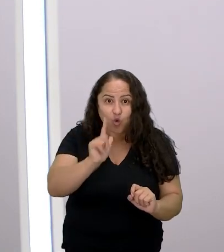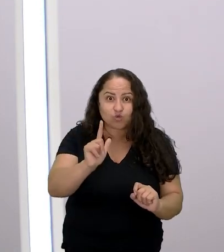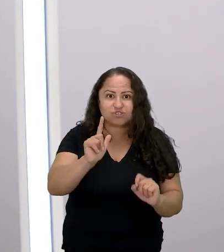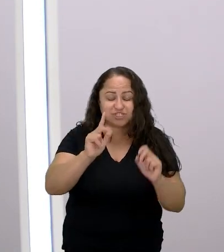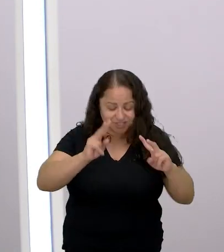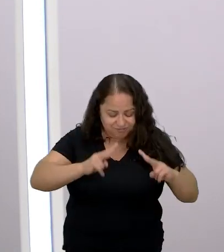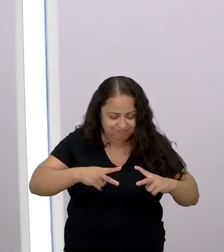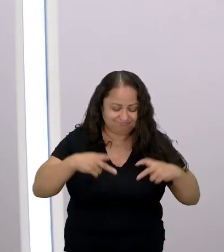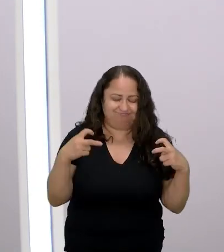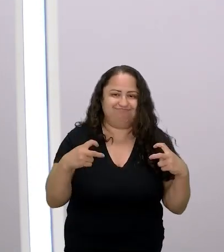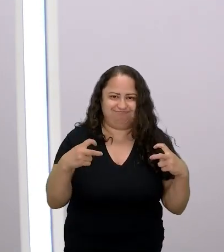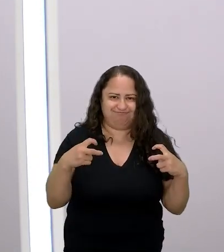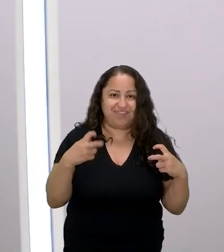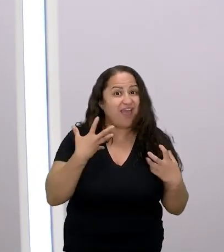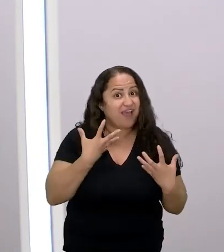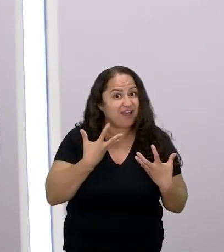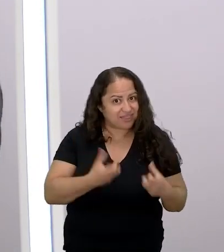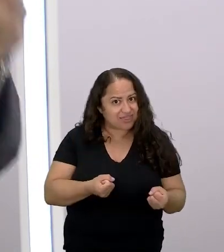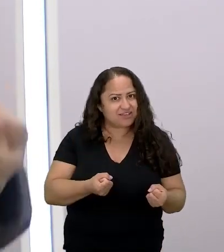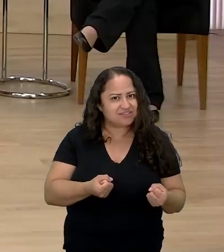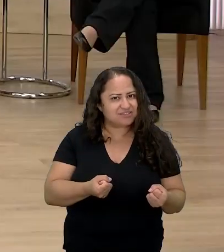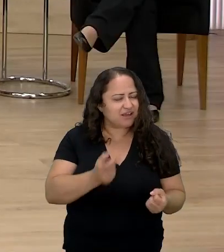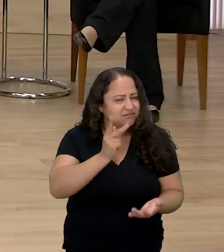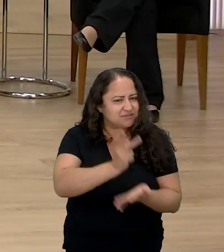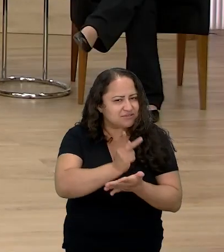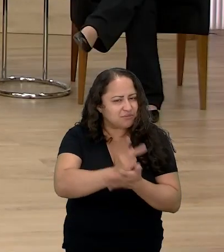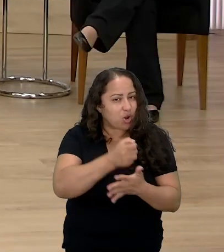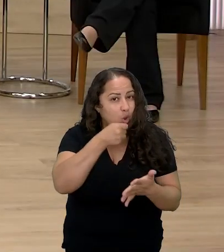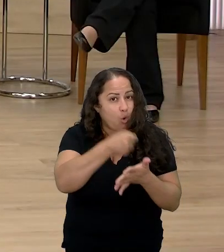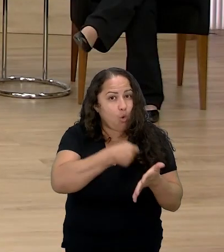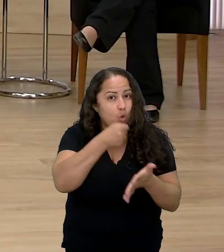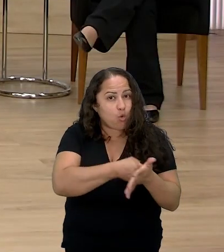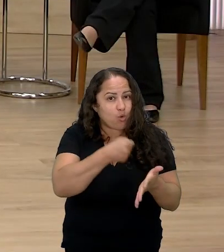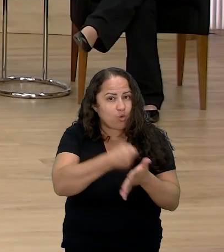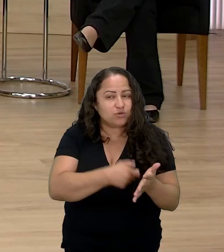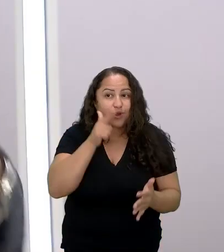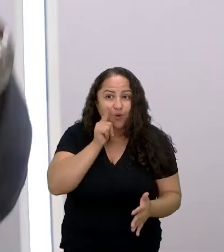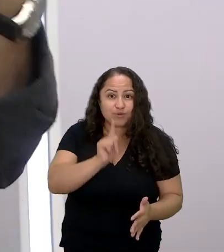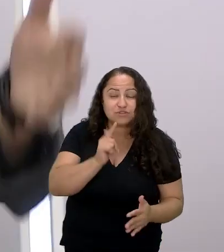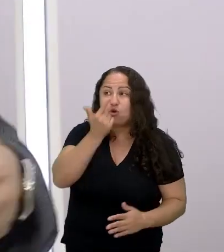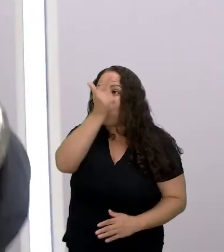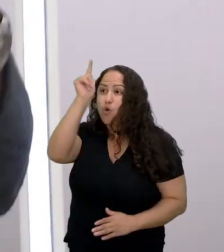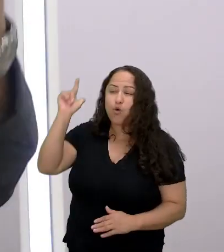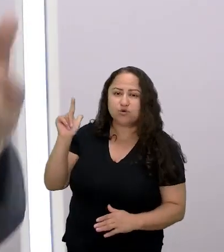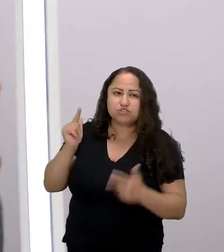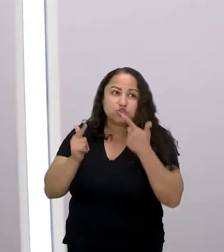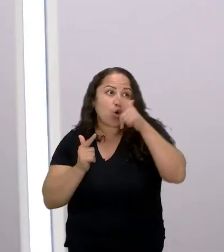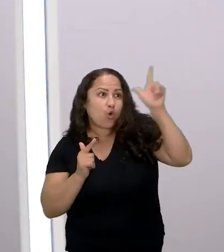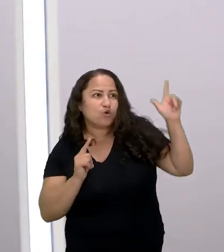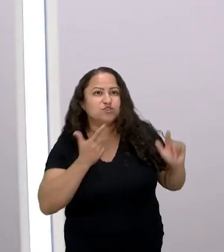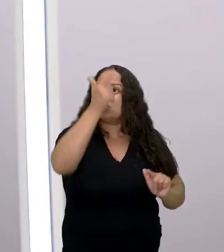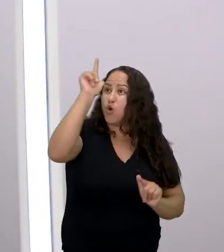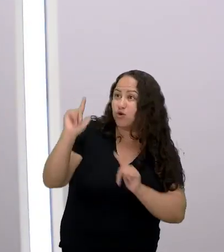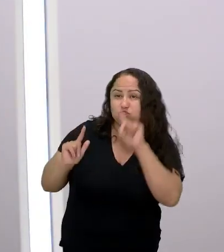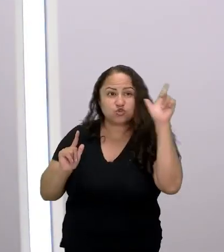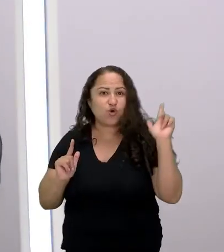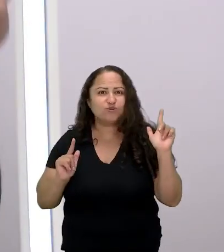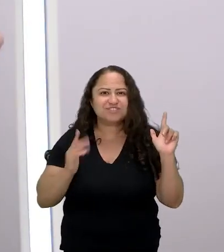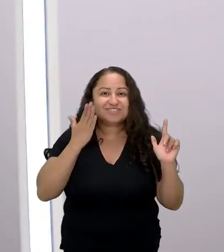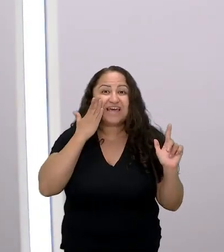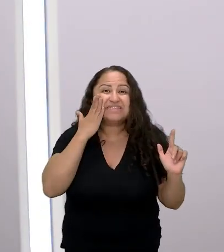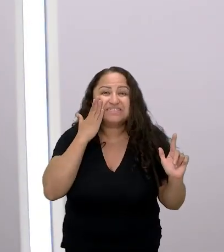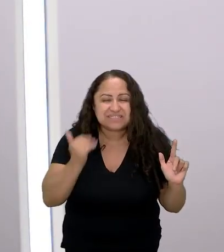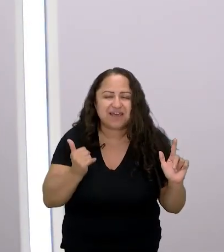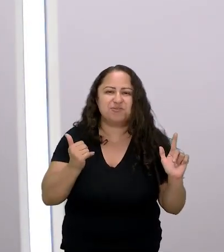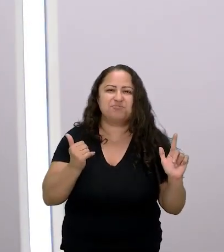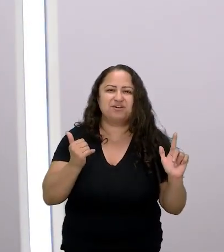reconhecerem, se aceitarem e continuarem lutando para conseguir que outras e mais outras e mais outras pessoas sejam